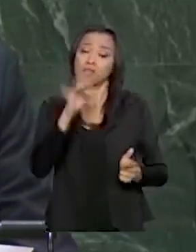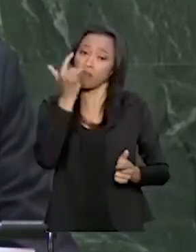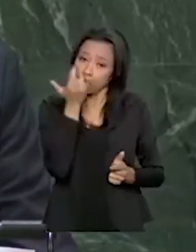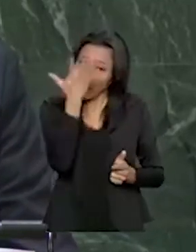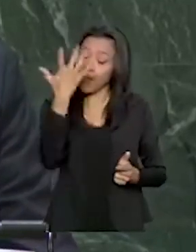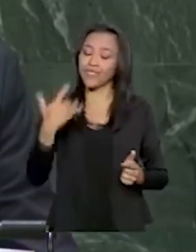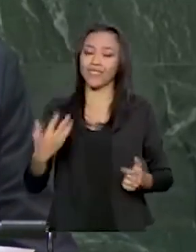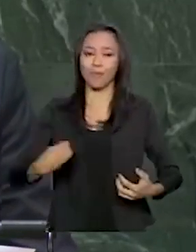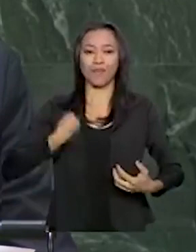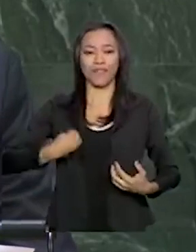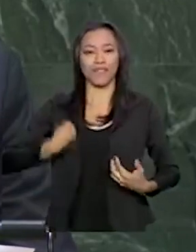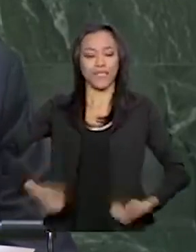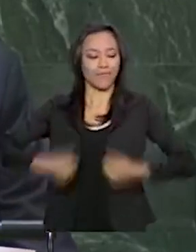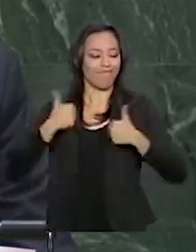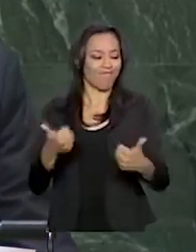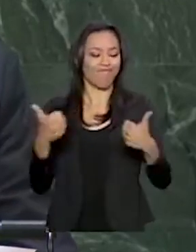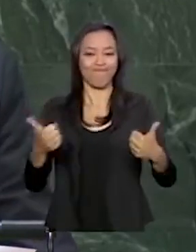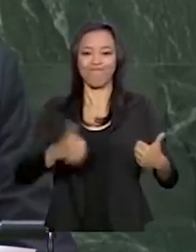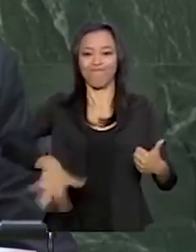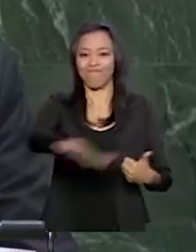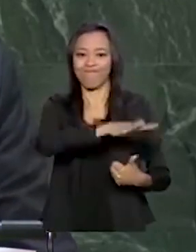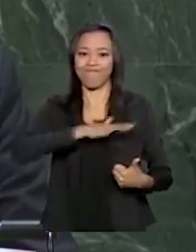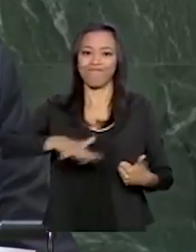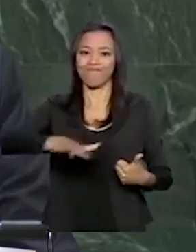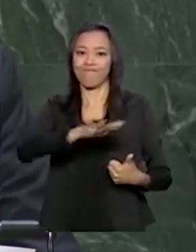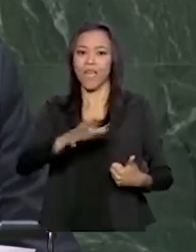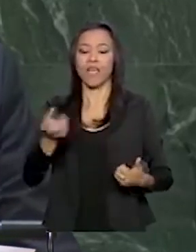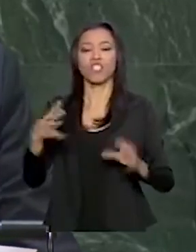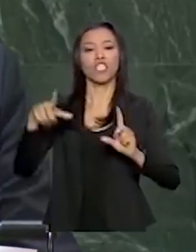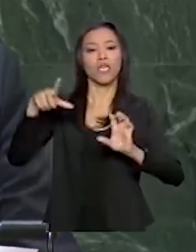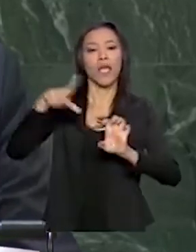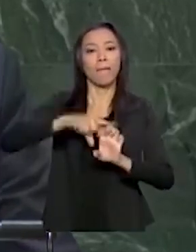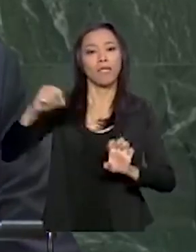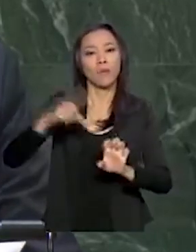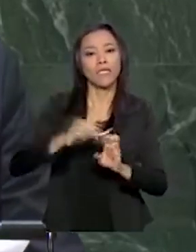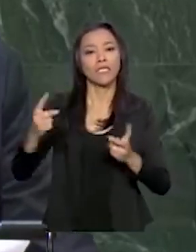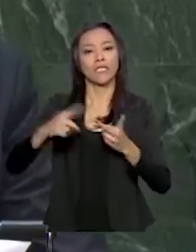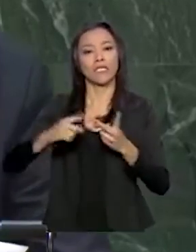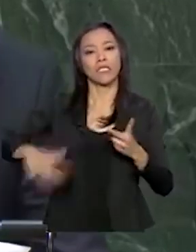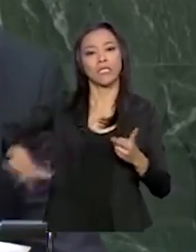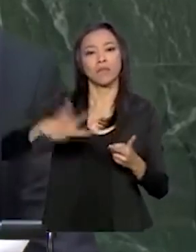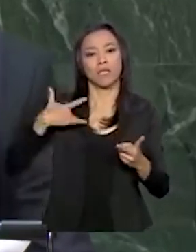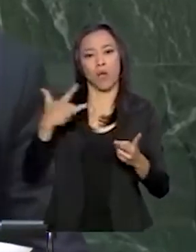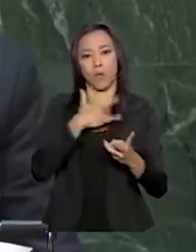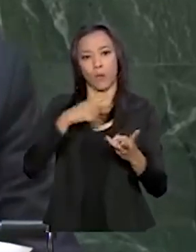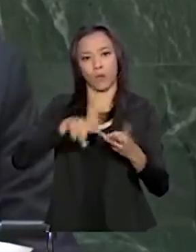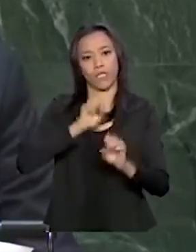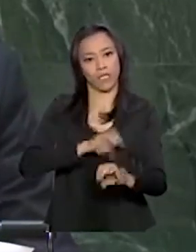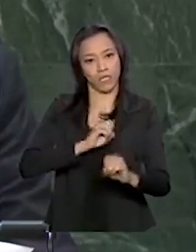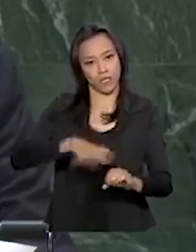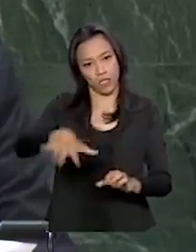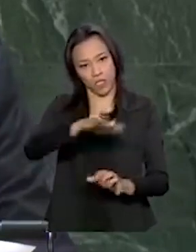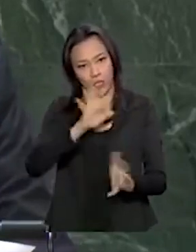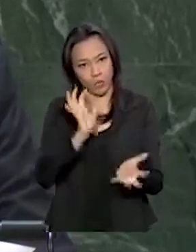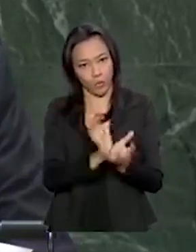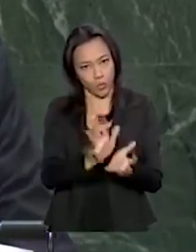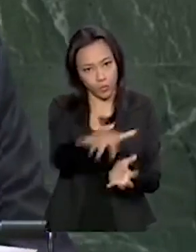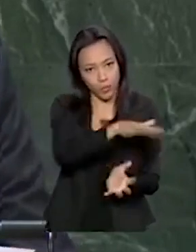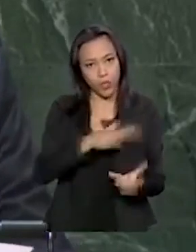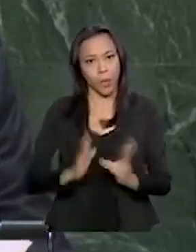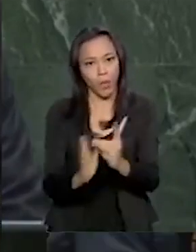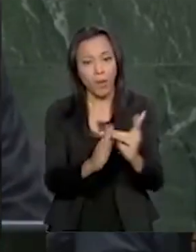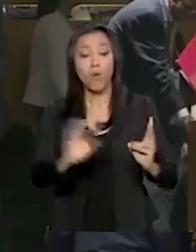maior qualidade de vida nas áreas do empreendedorismo, saúde e educação. Uma nova política